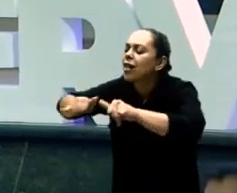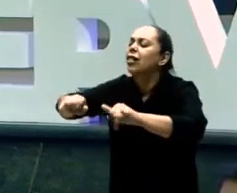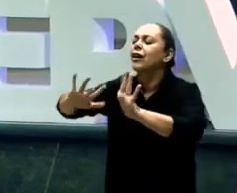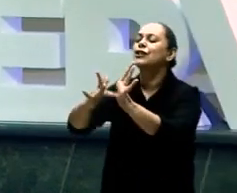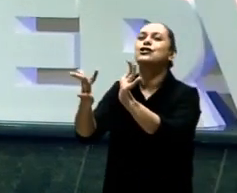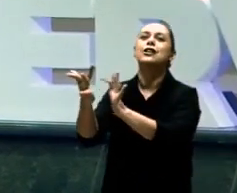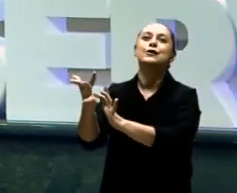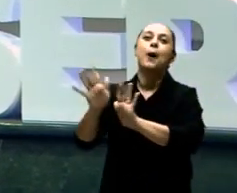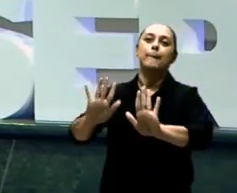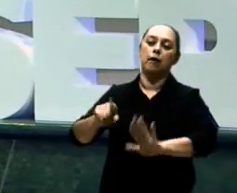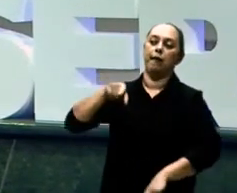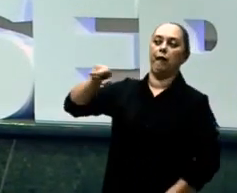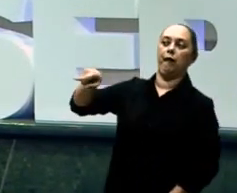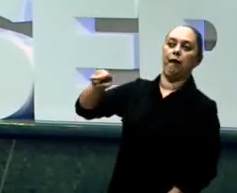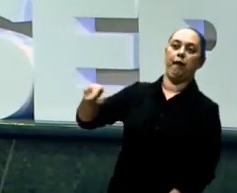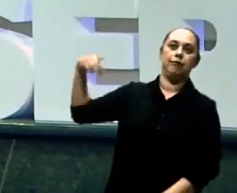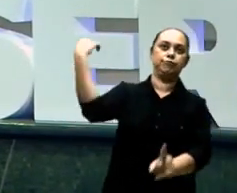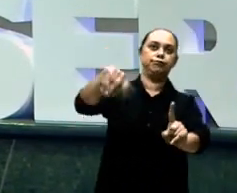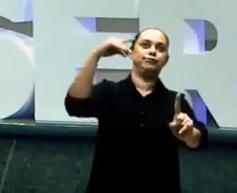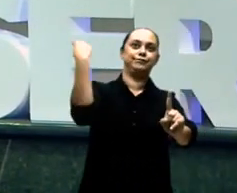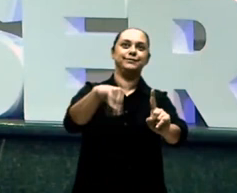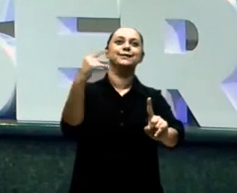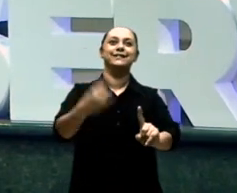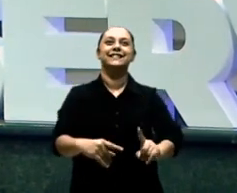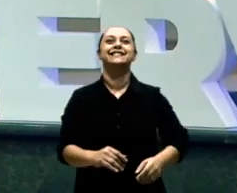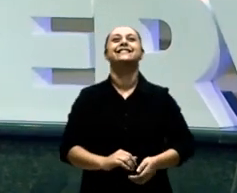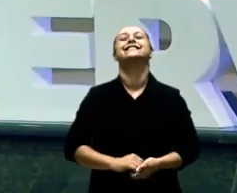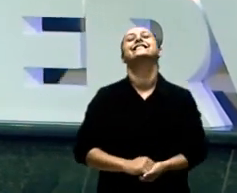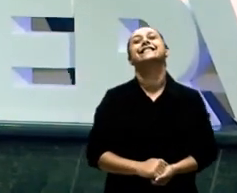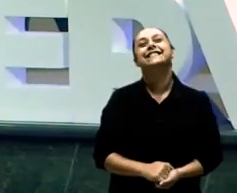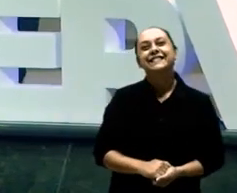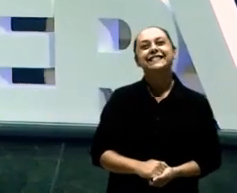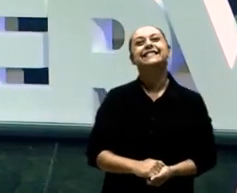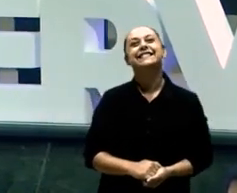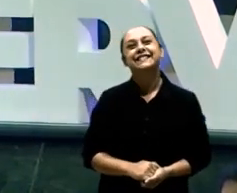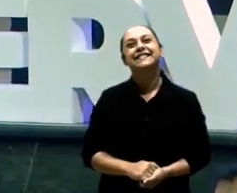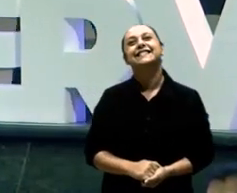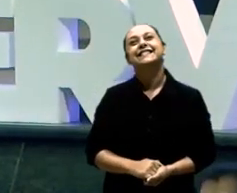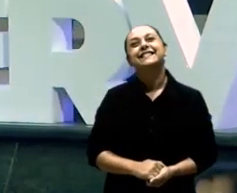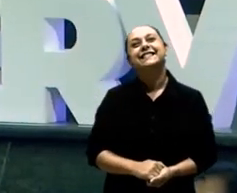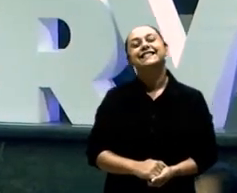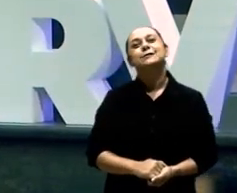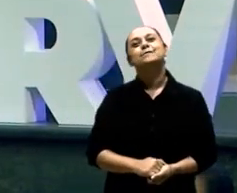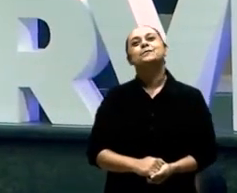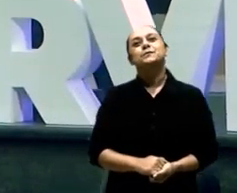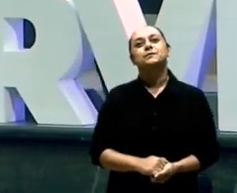Que Deus não precisa Colocar você Numa situação dessa Para ganhar alma Mas eu ganhei ele apanhando